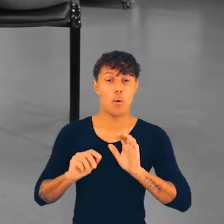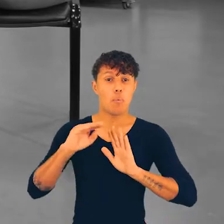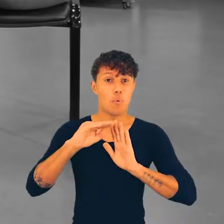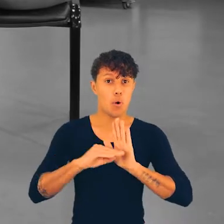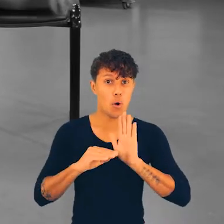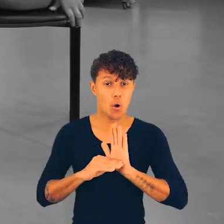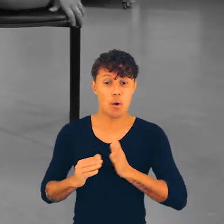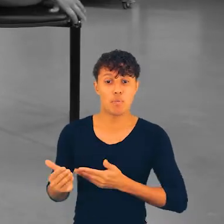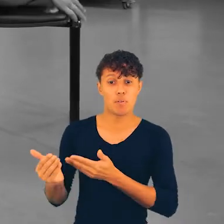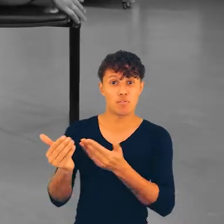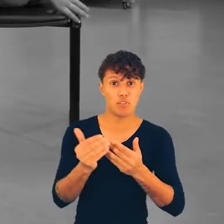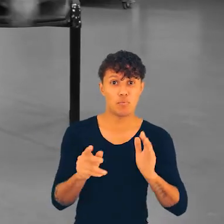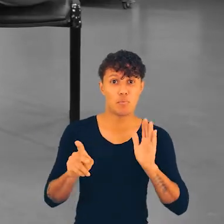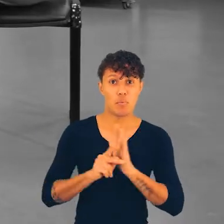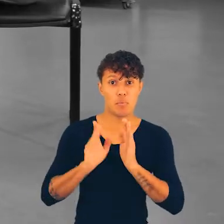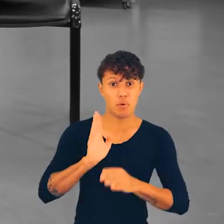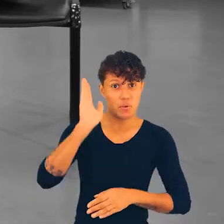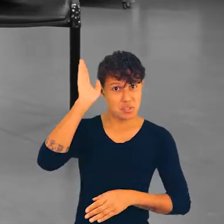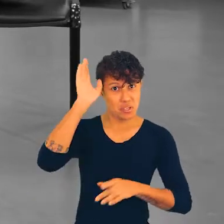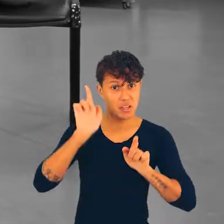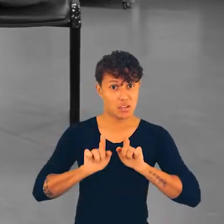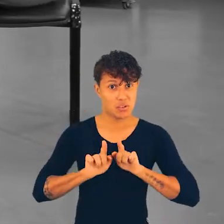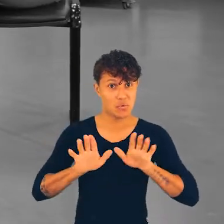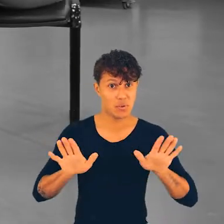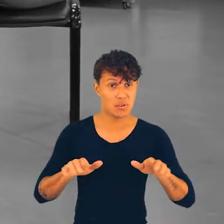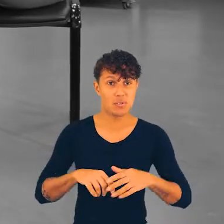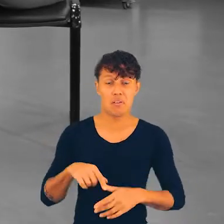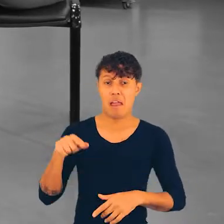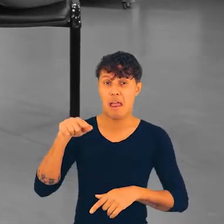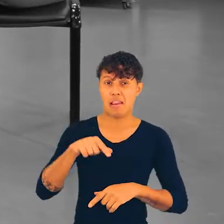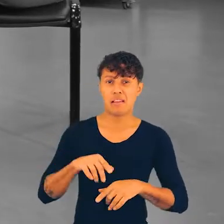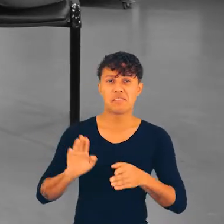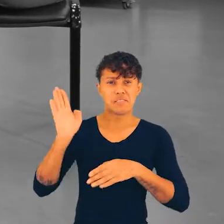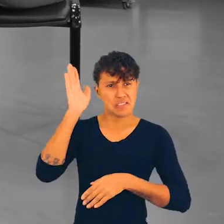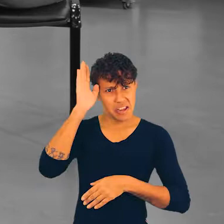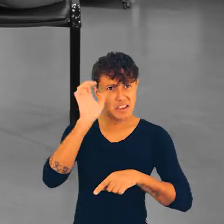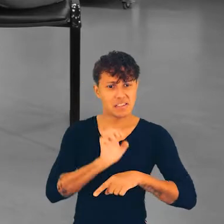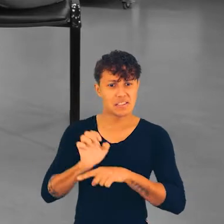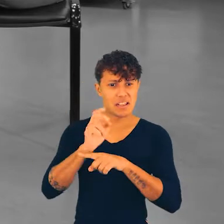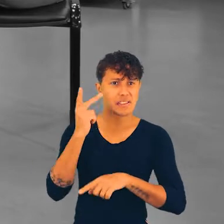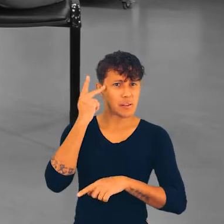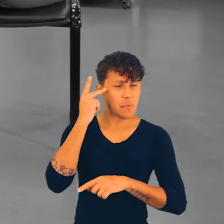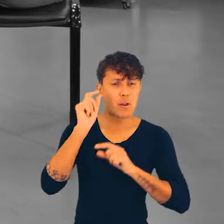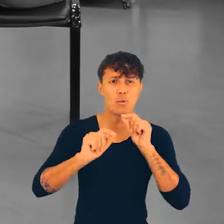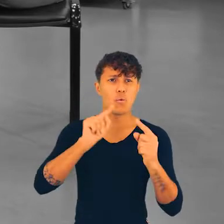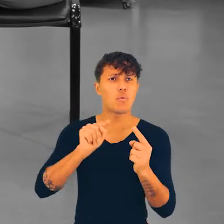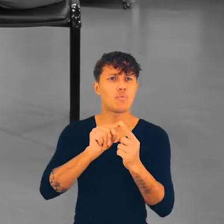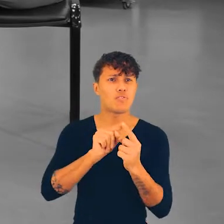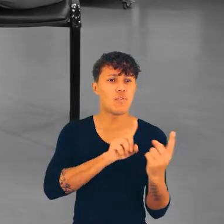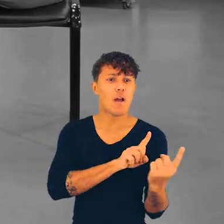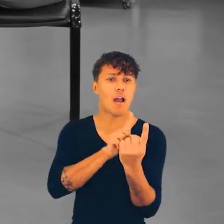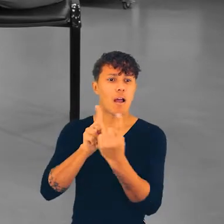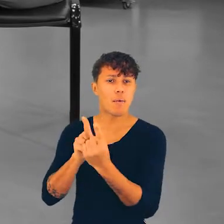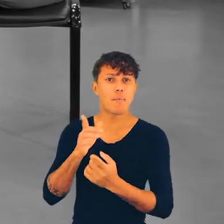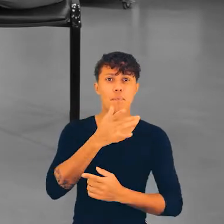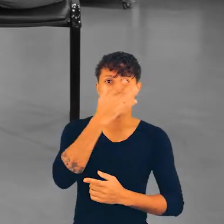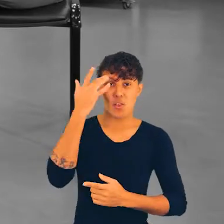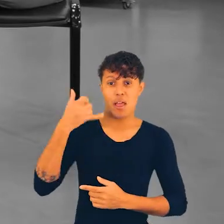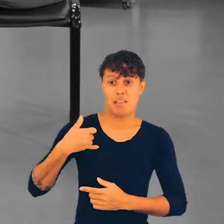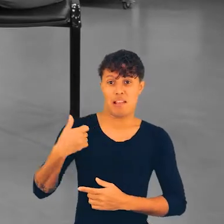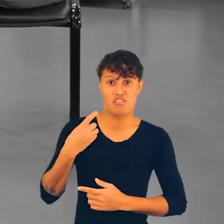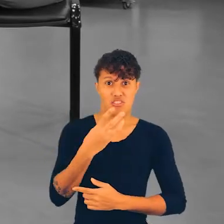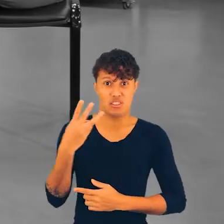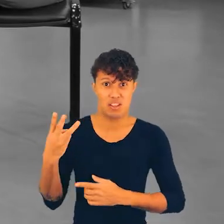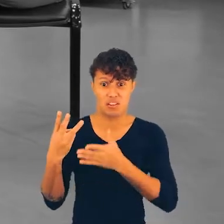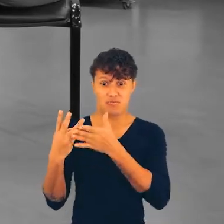Juventudes do Sesc Guarulhos. Esse programa do Sesc no Estado de São Paulo é voltado ao atendimento de pessoas entre 13